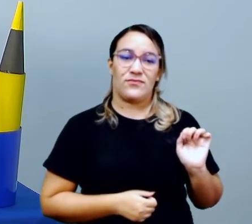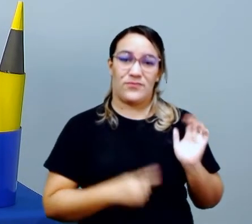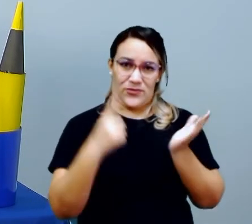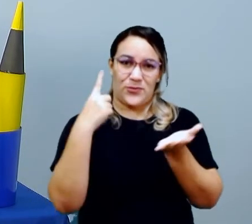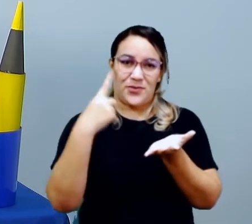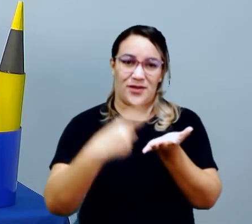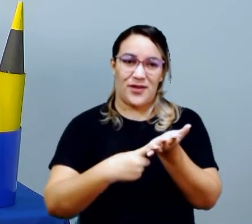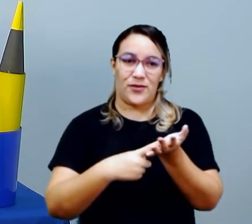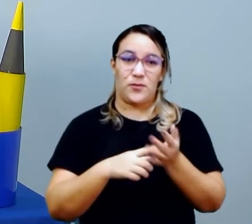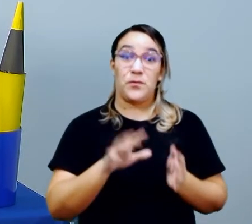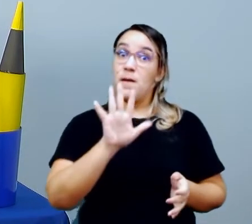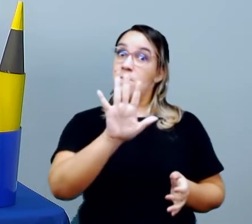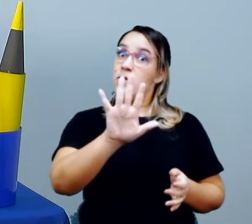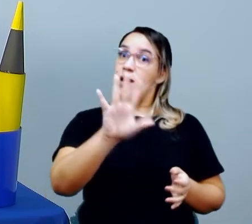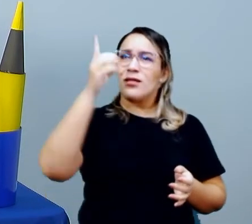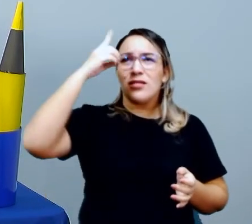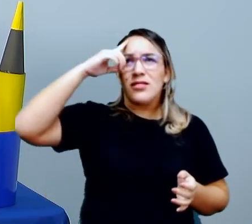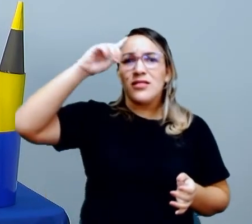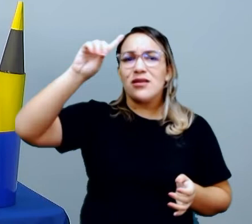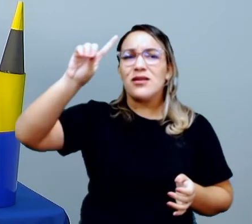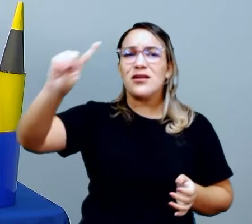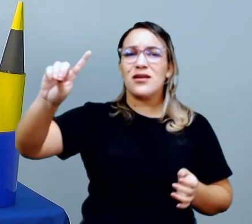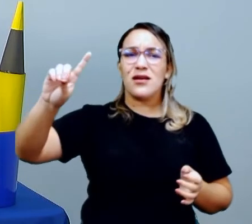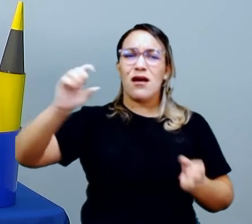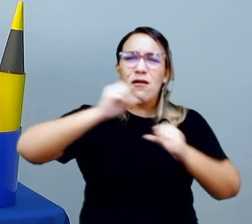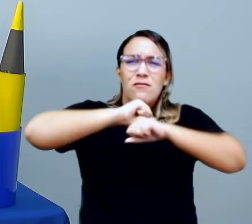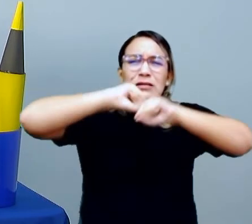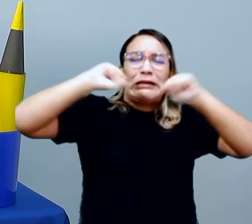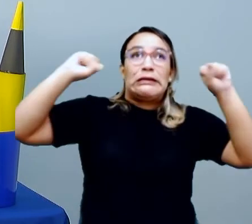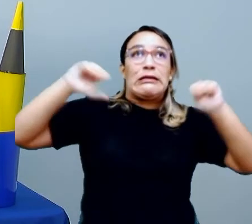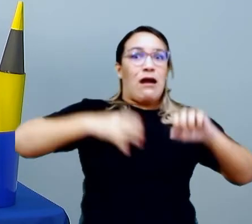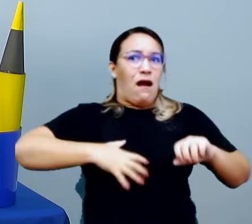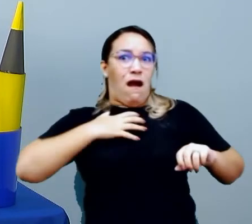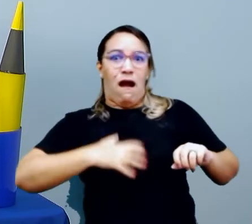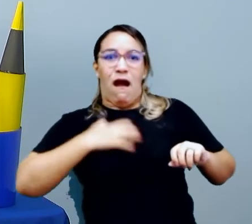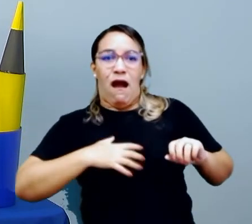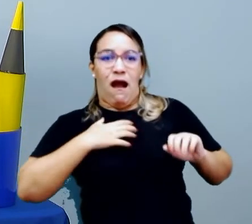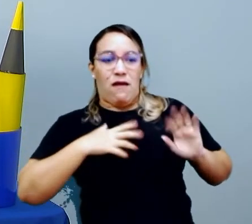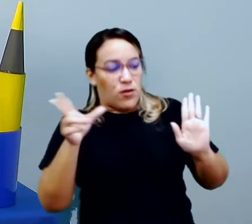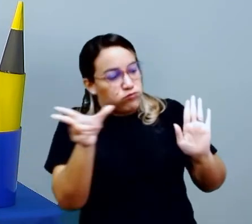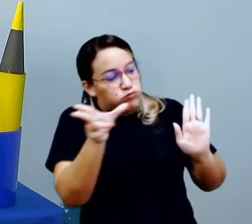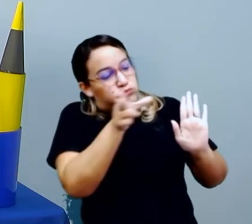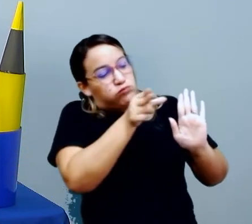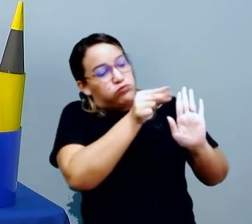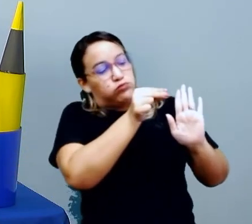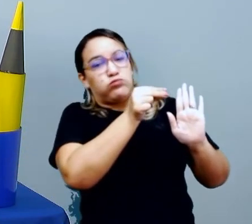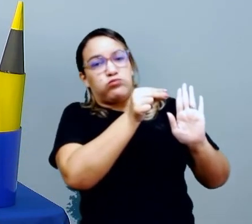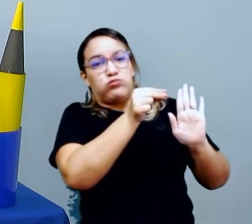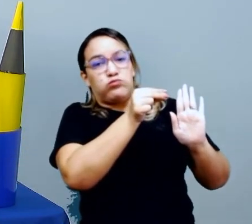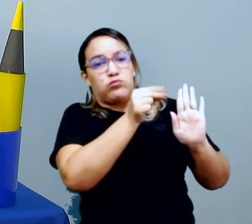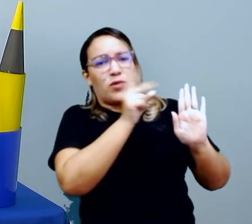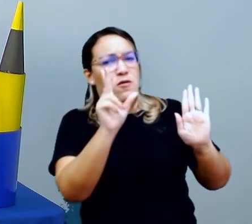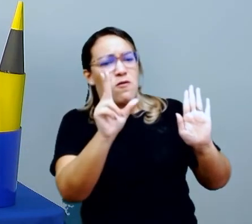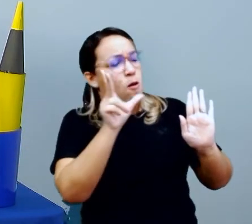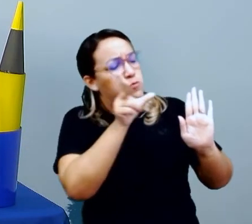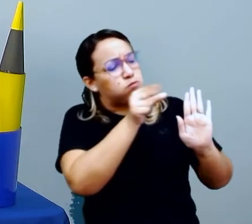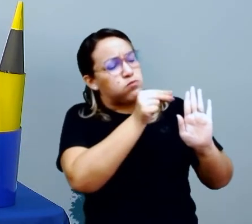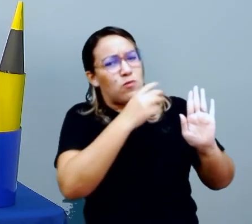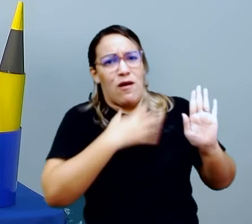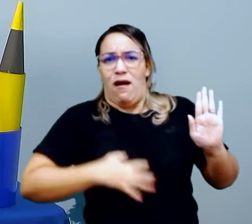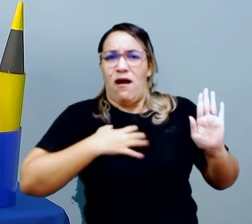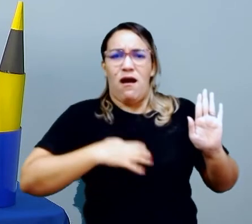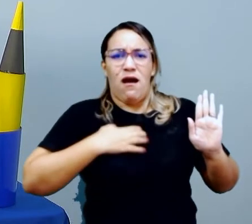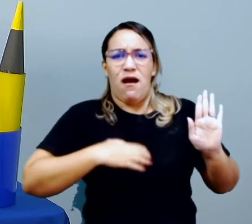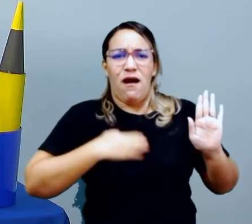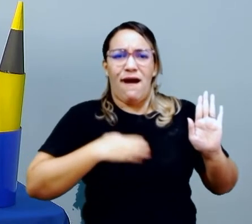Combinado? Mas no dia que vocês estiverem muito zangados, com muita raiva, aí vai sinalizar aqui. Vai colocar